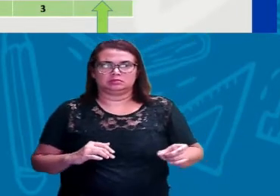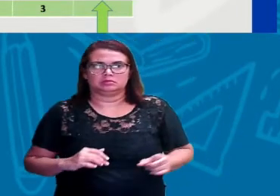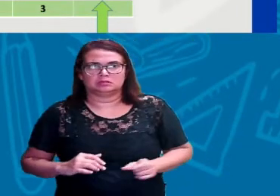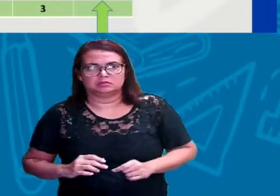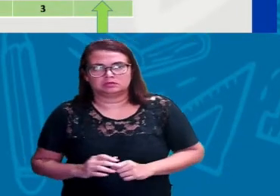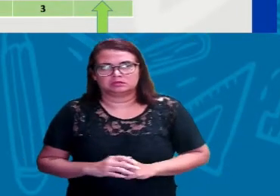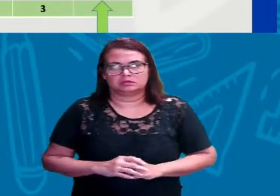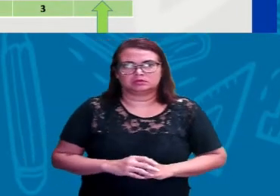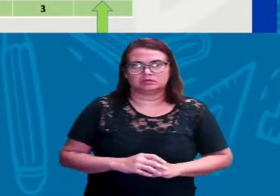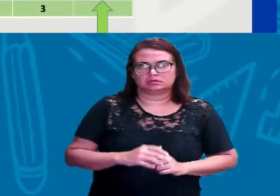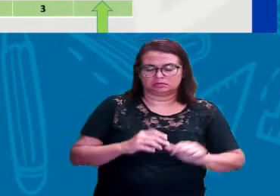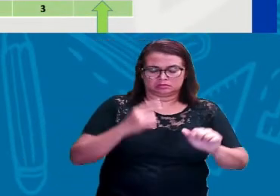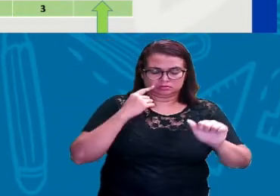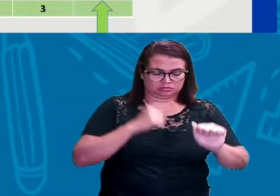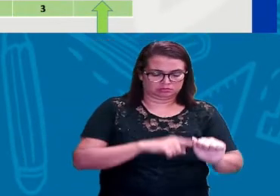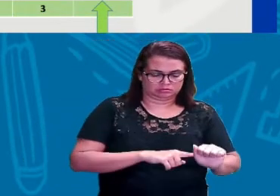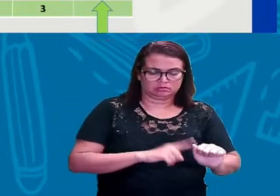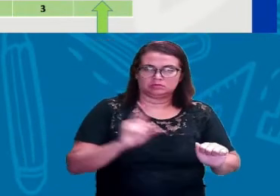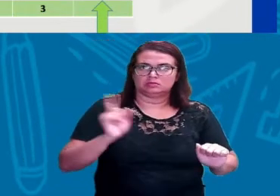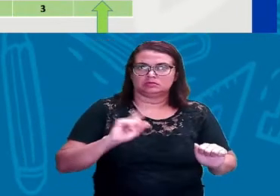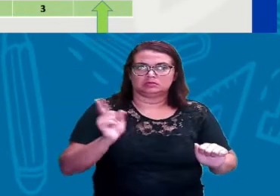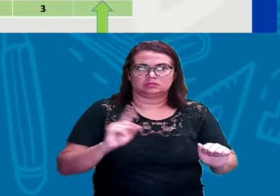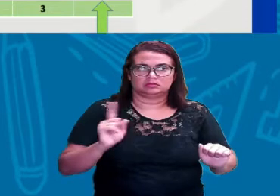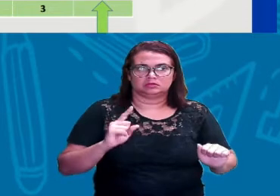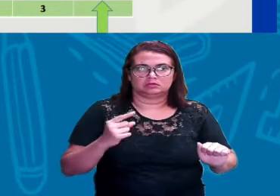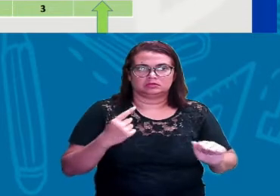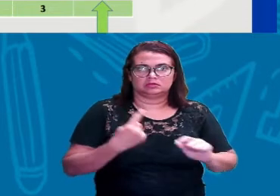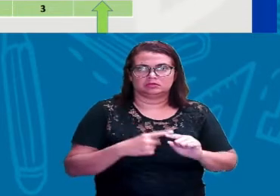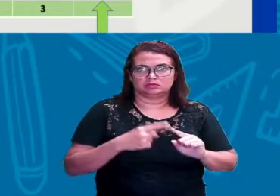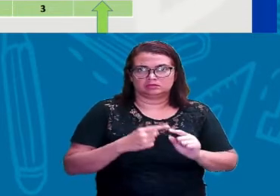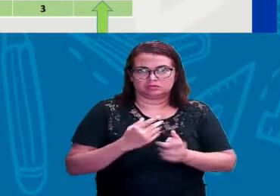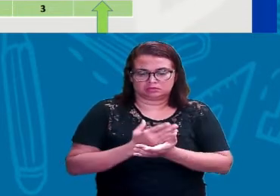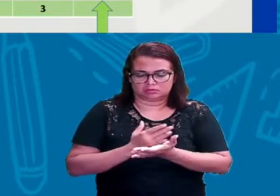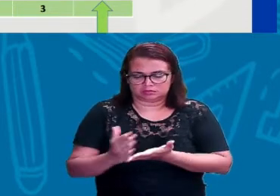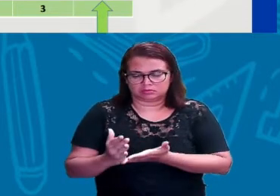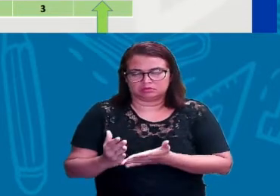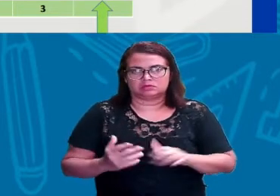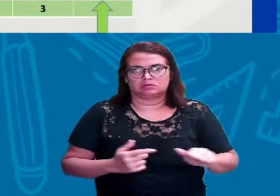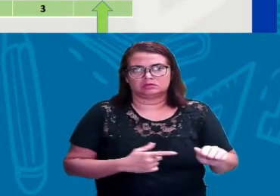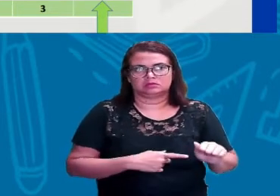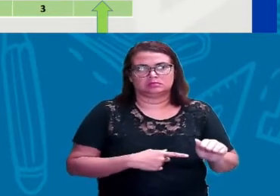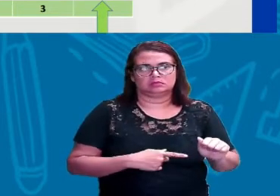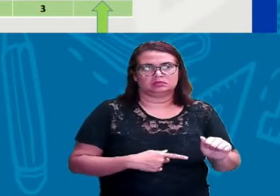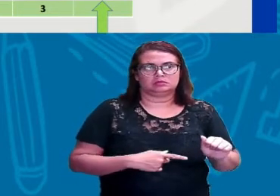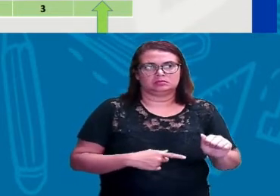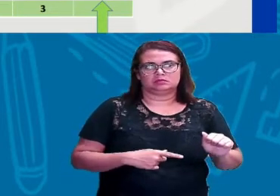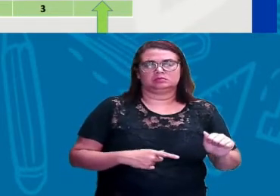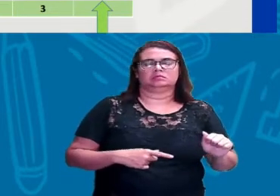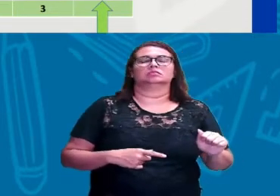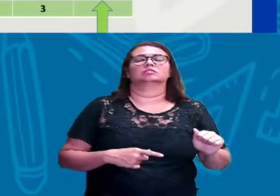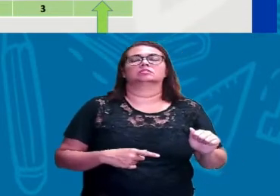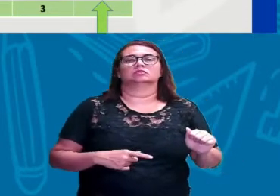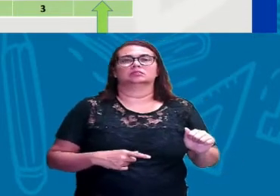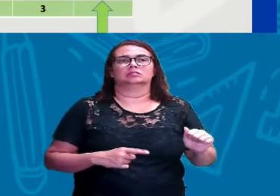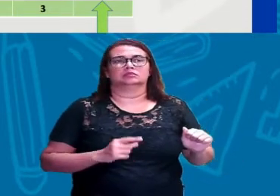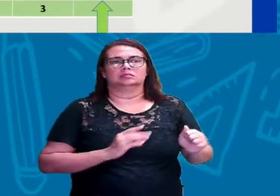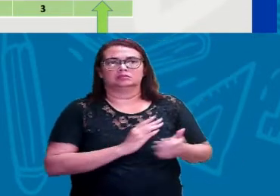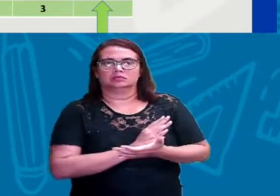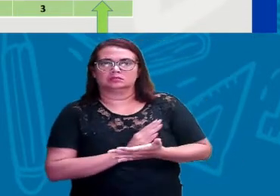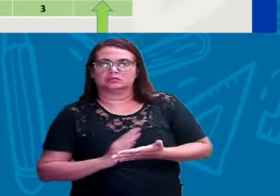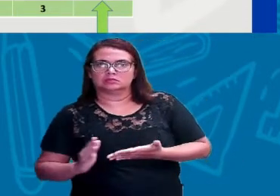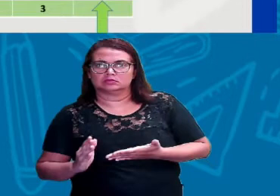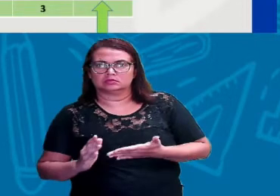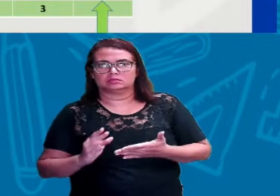a última linha, a letra A, porque eu estou tomando como início dessa representação da figura aqui a letra A. Início